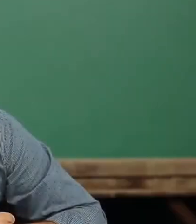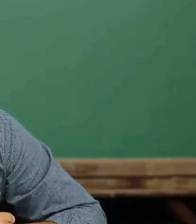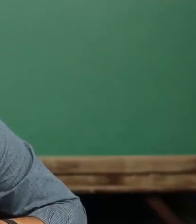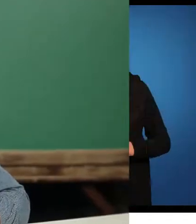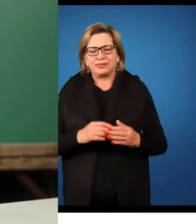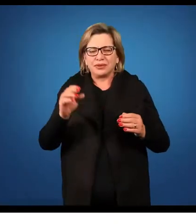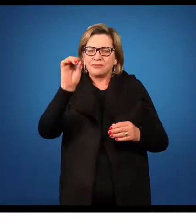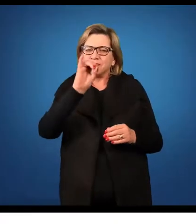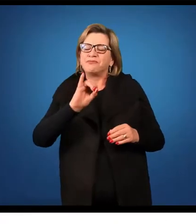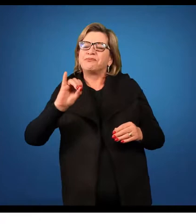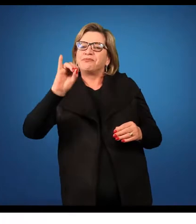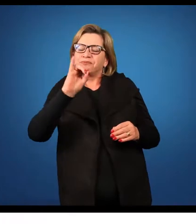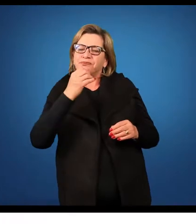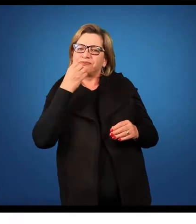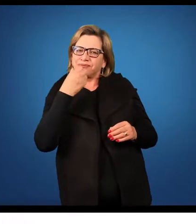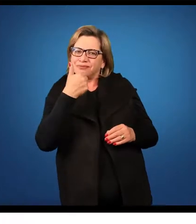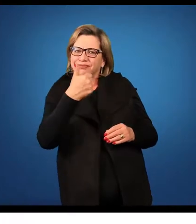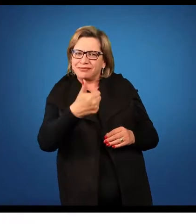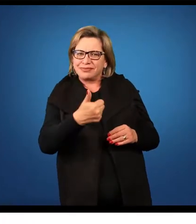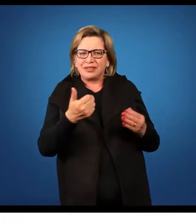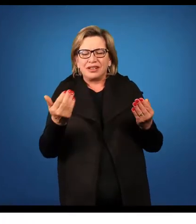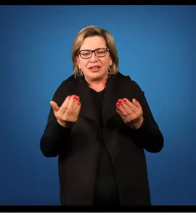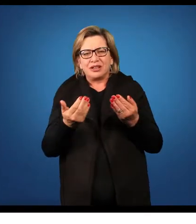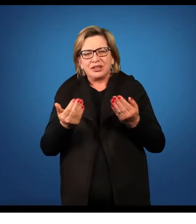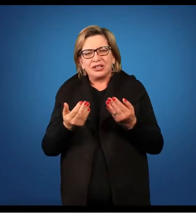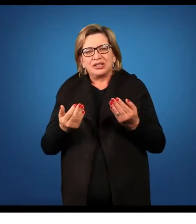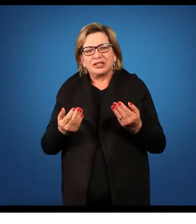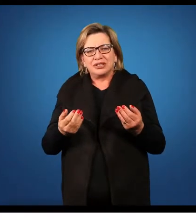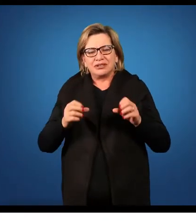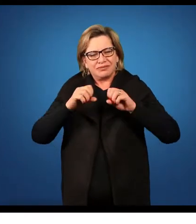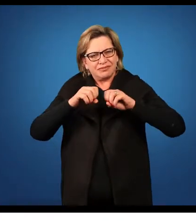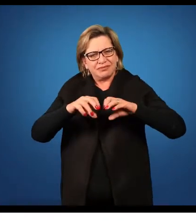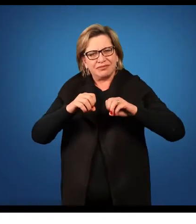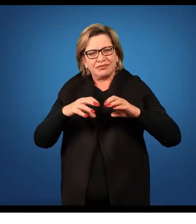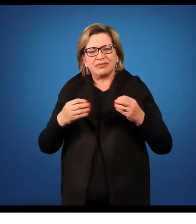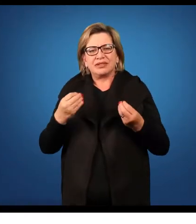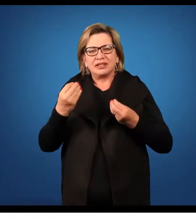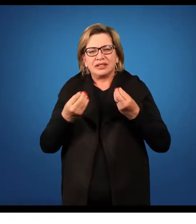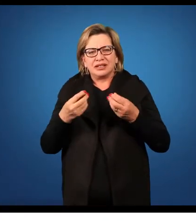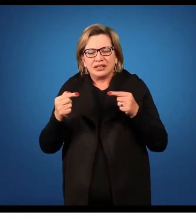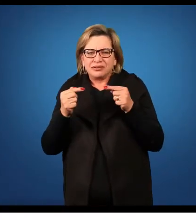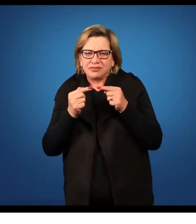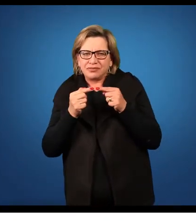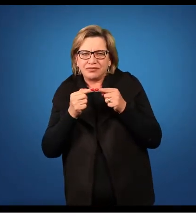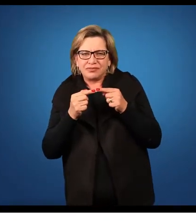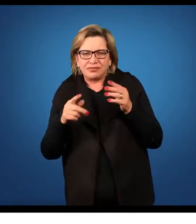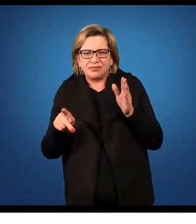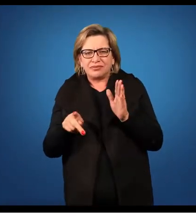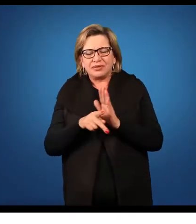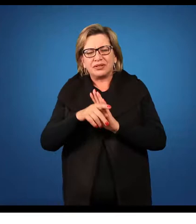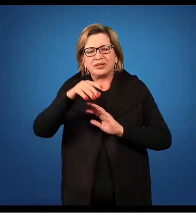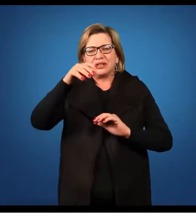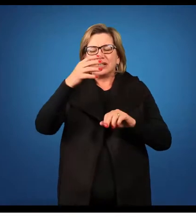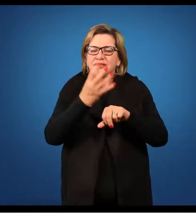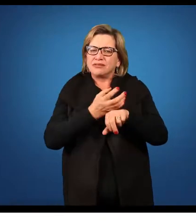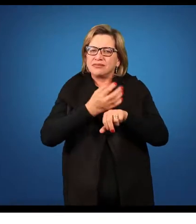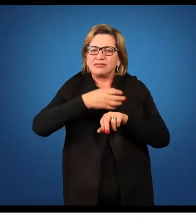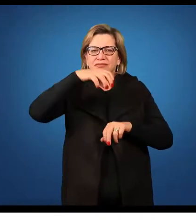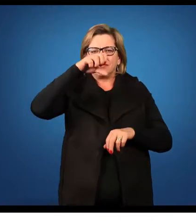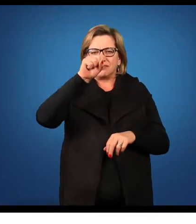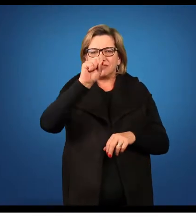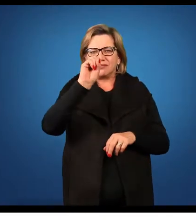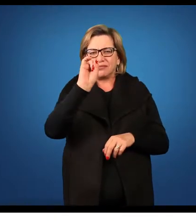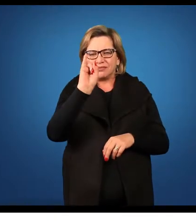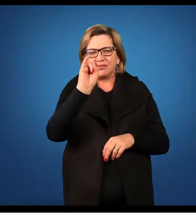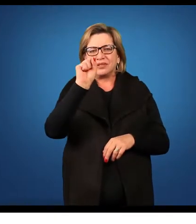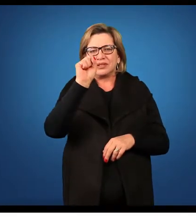Olá pessoal, hoje na nossa aula relacionada com a disciplina de sistemática vegetal 2, nós